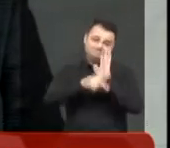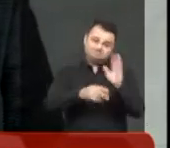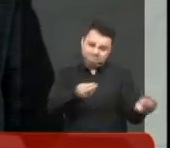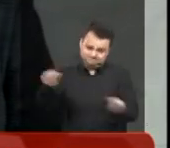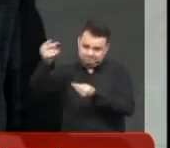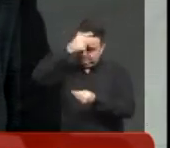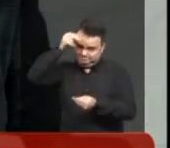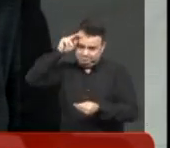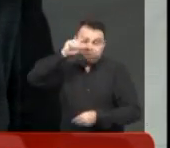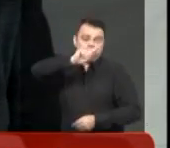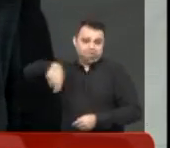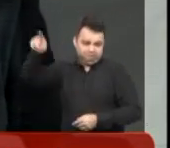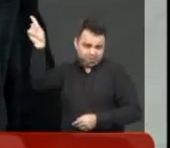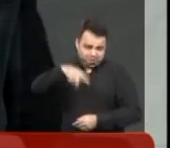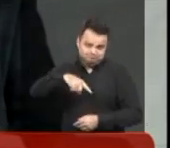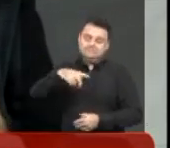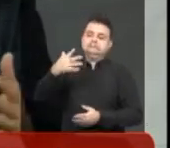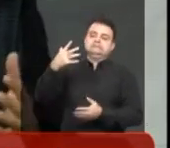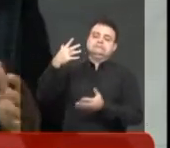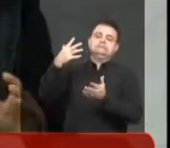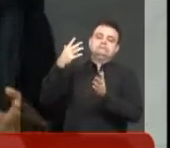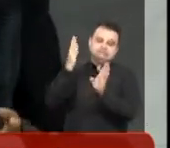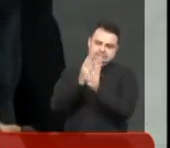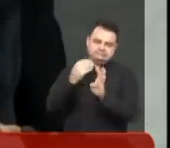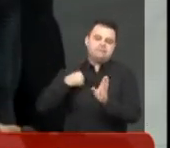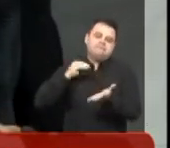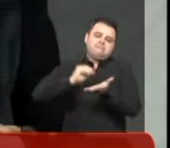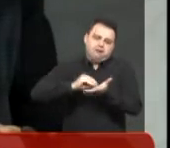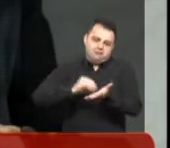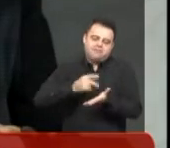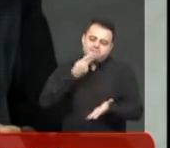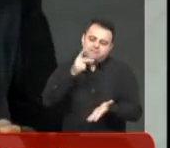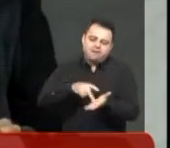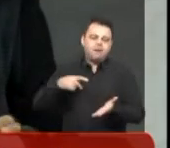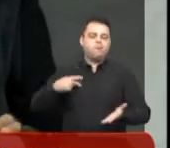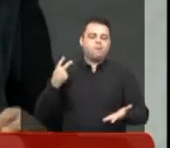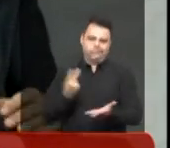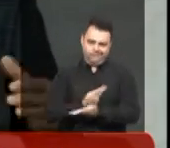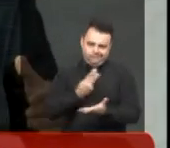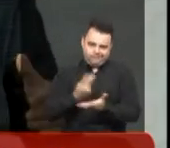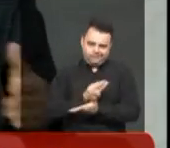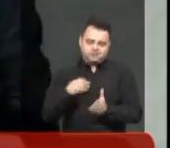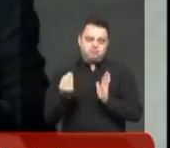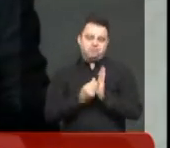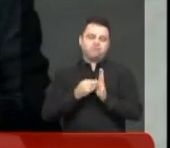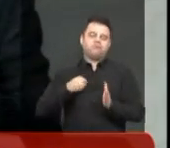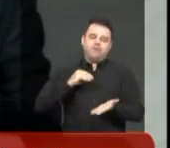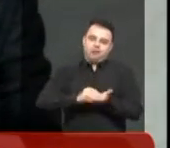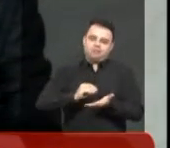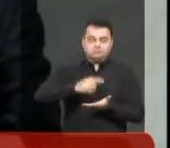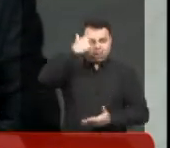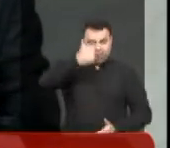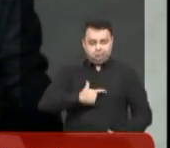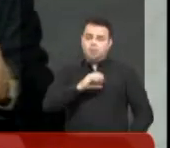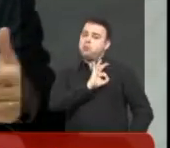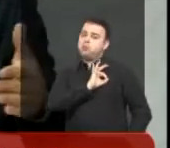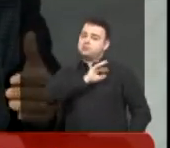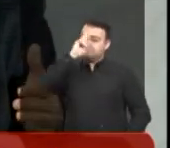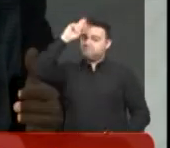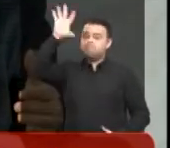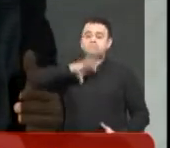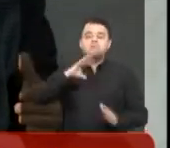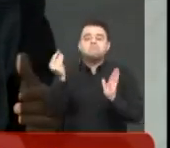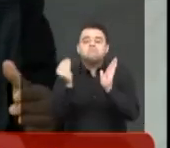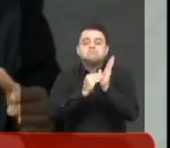e eu dei razão, porque foi um erro meu e eu não tenho vergonha de falar quando eu erro. Porque eu, justo eu que sou delegado de polícia, fiz o